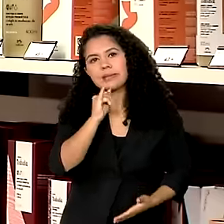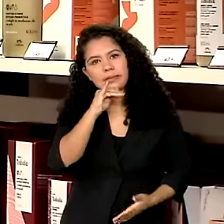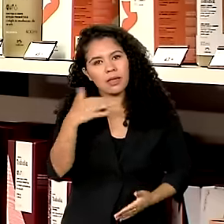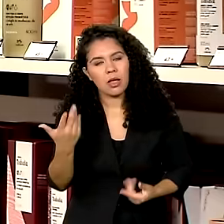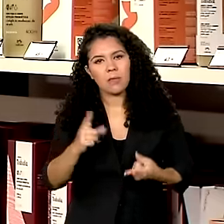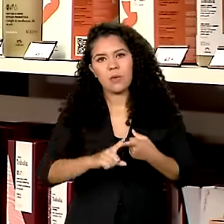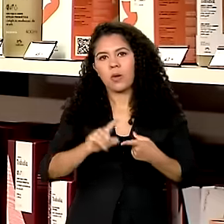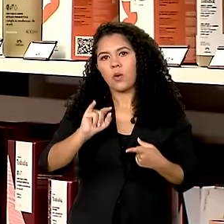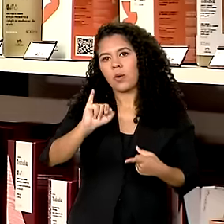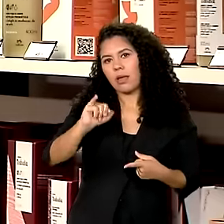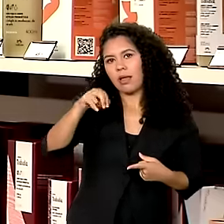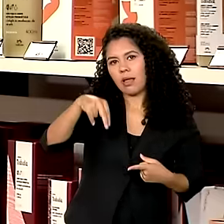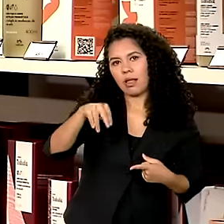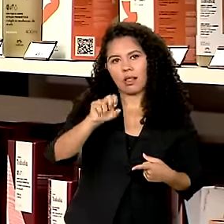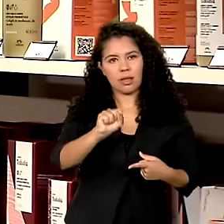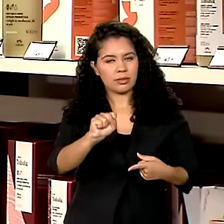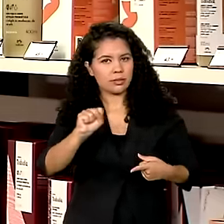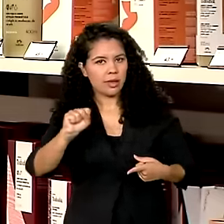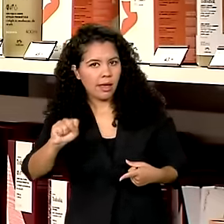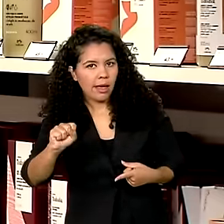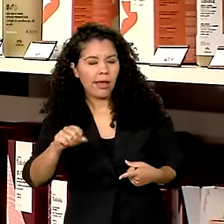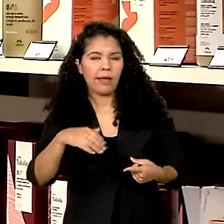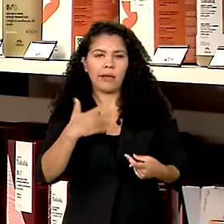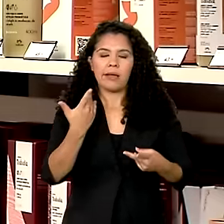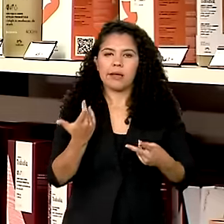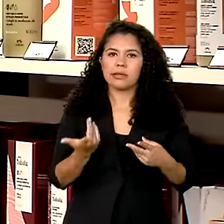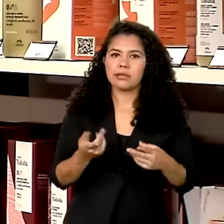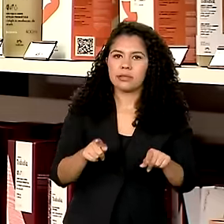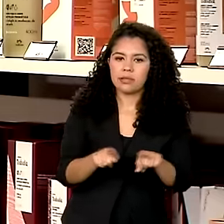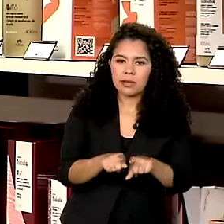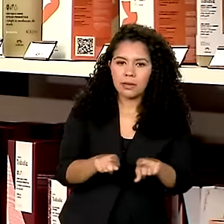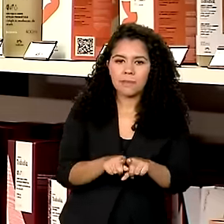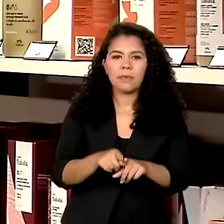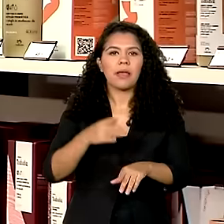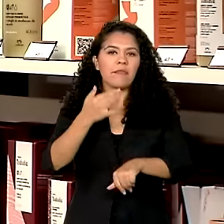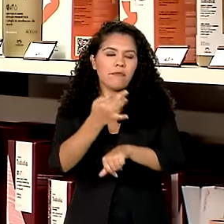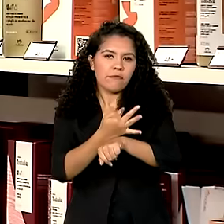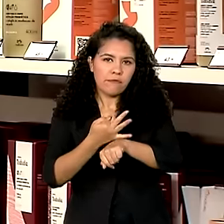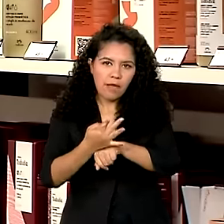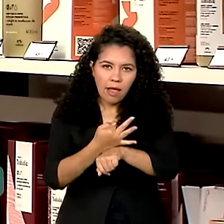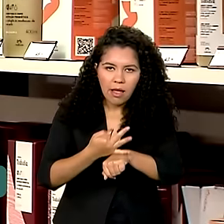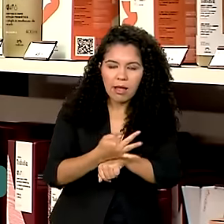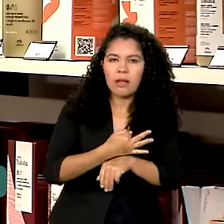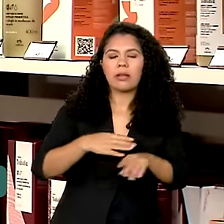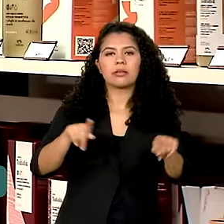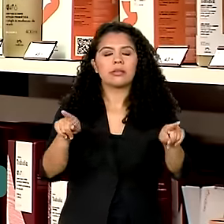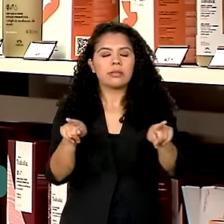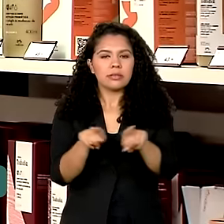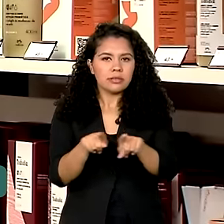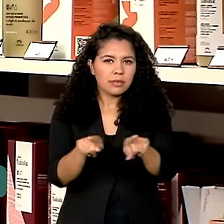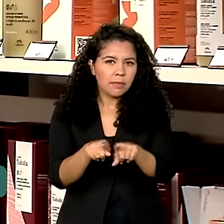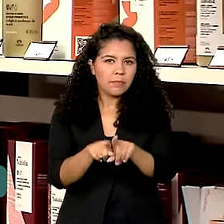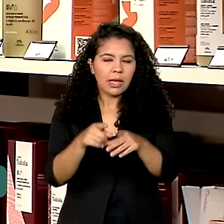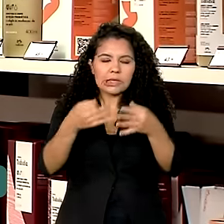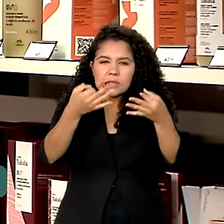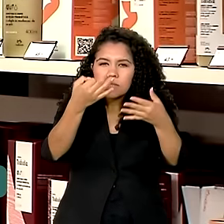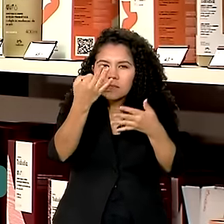recolhendo o meu INSS, as minhas férias, ter tudo certinho, tudo